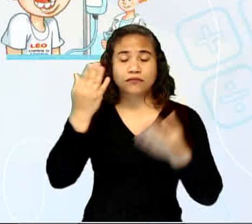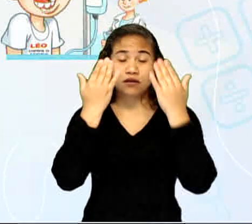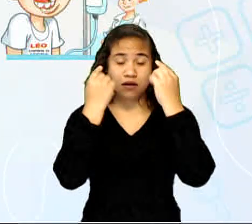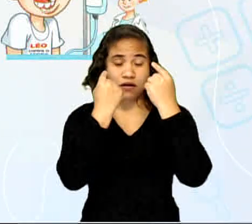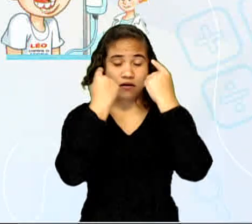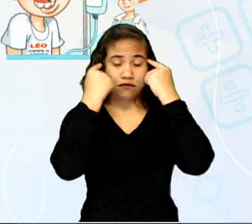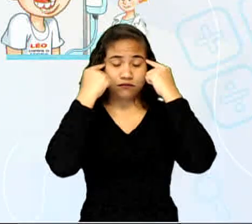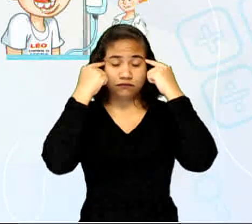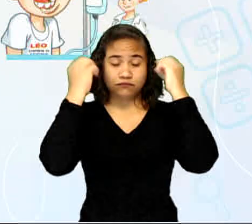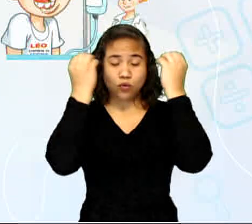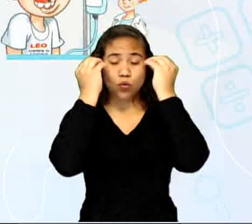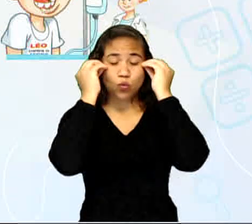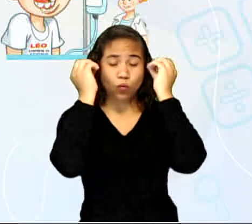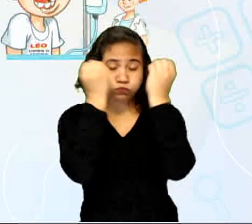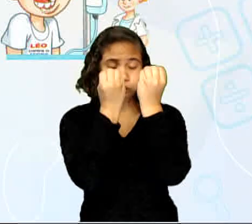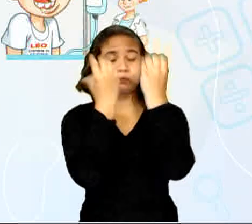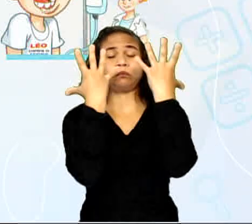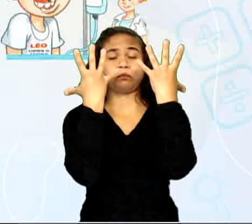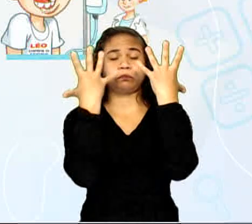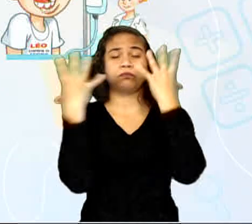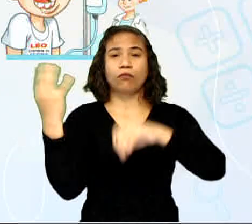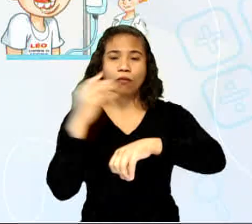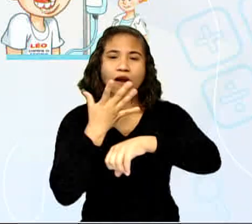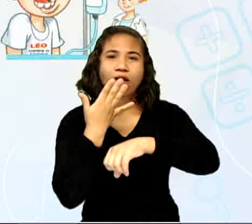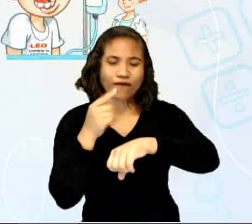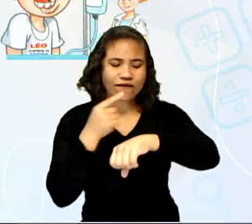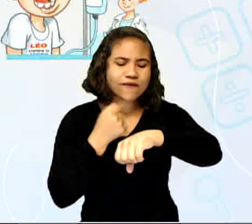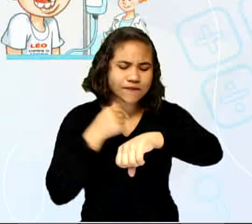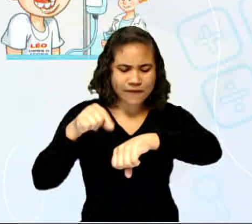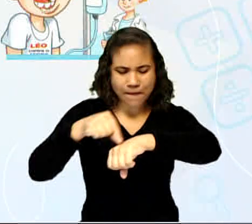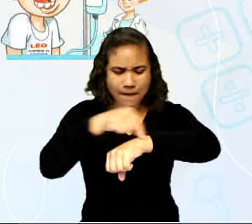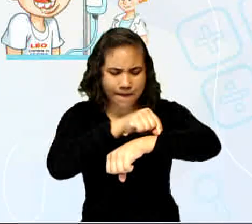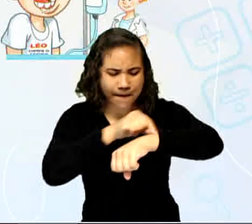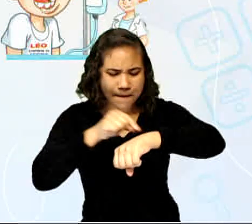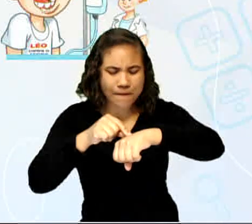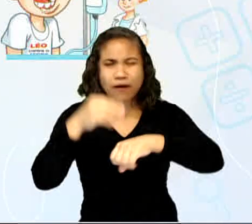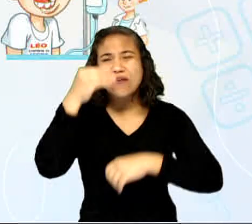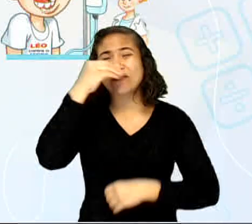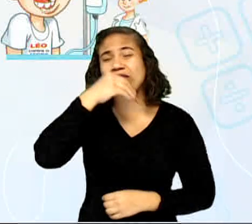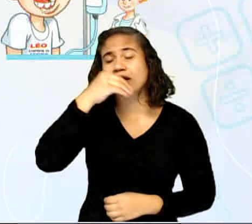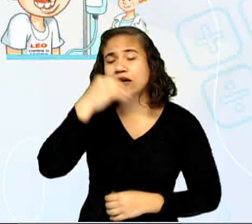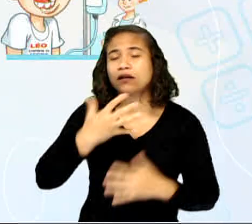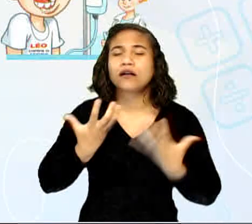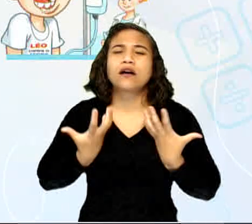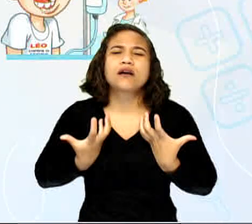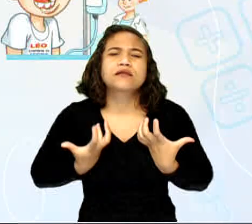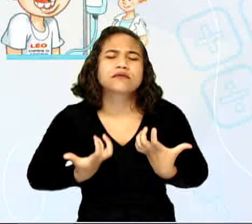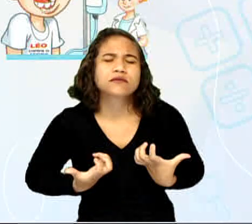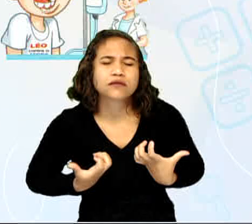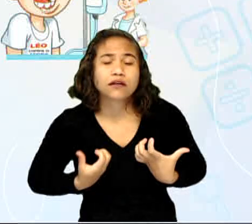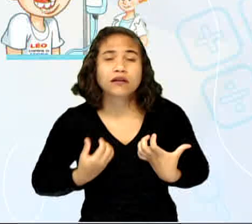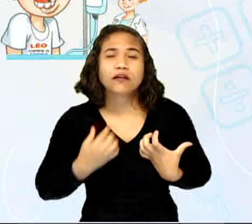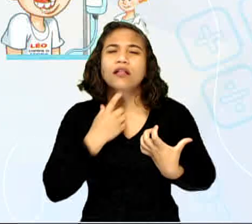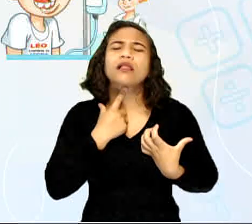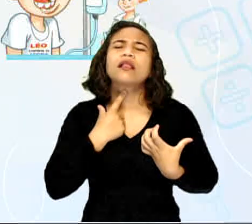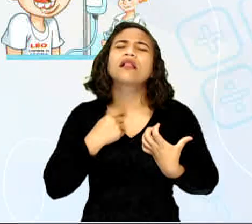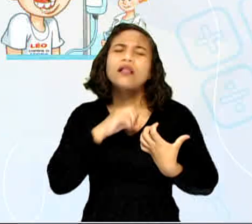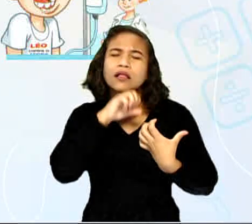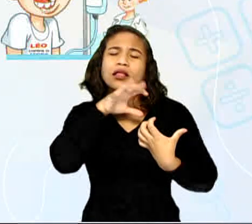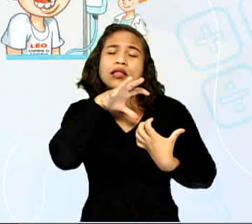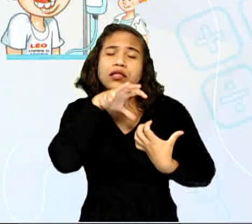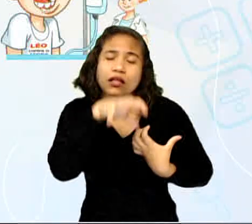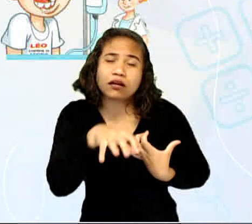febre alta, manchas vermelhas, fraqueza e cansaço, náusea e vômitos,